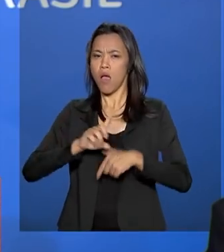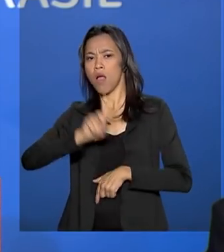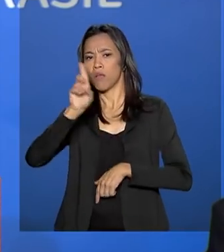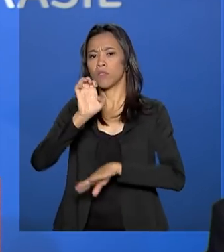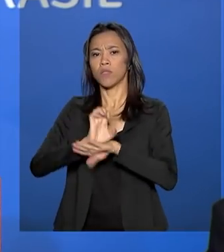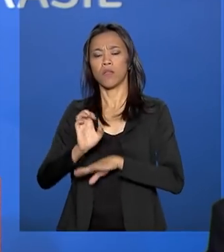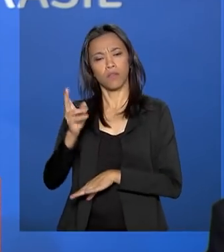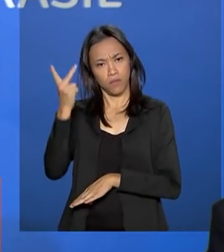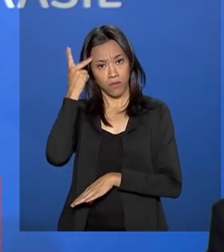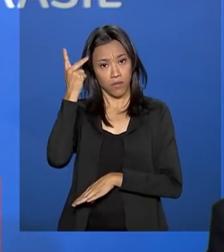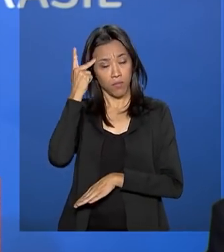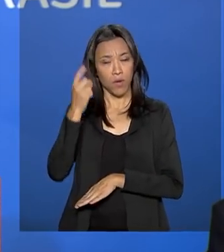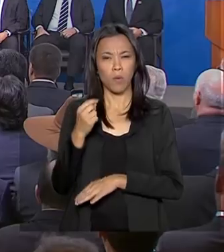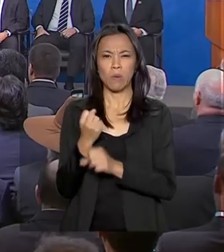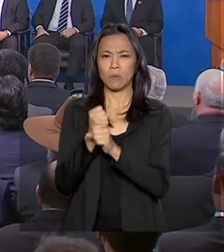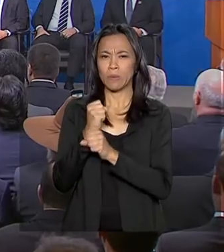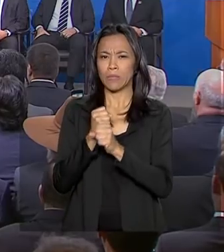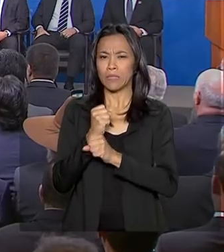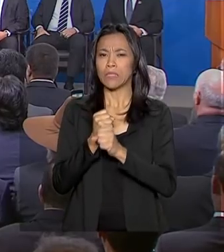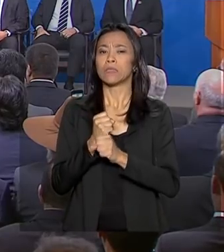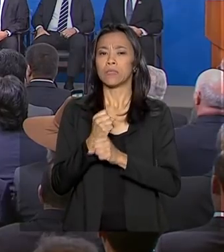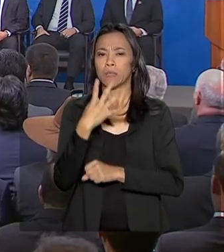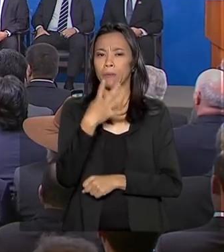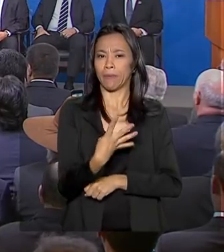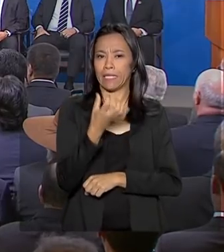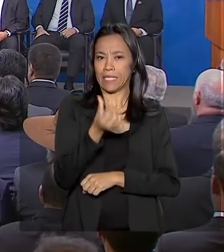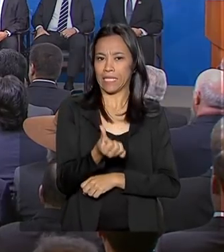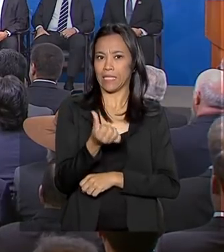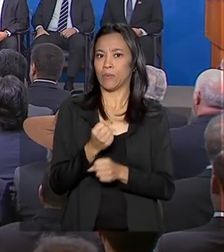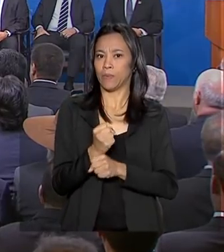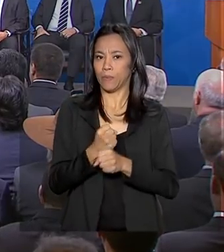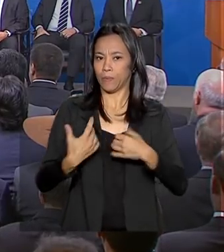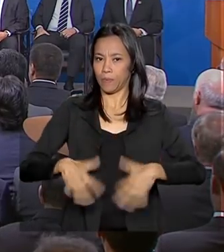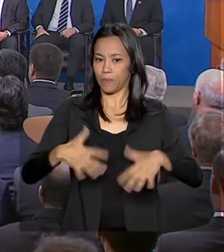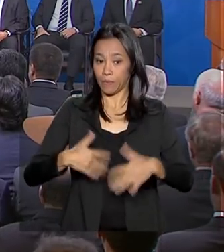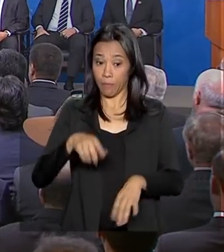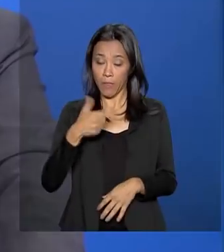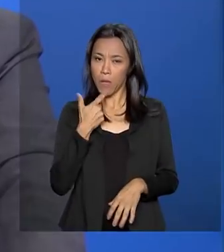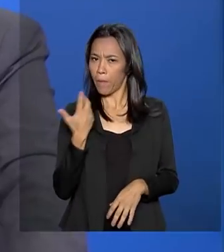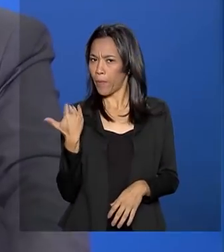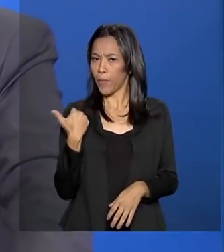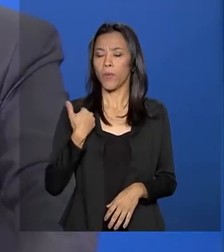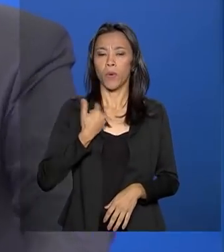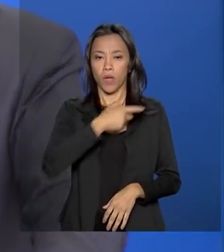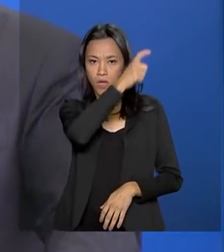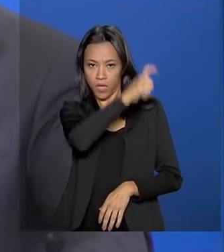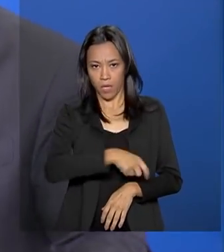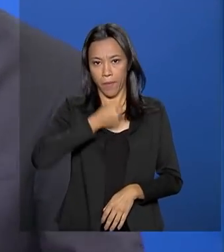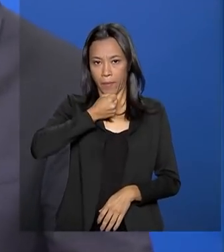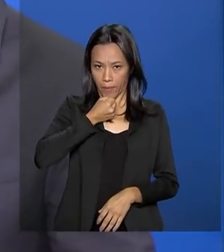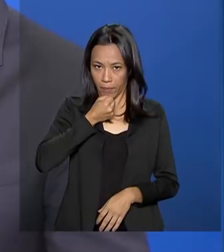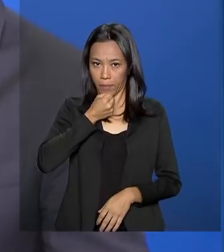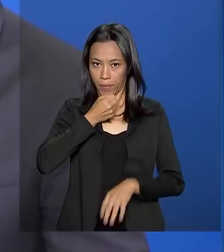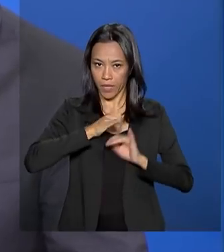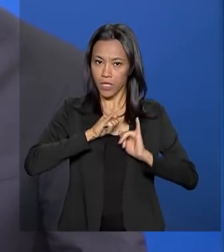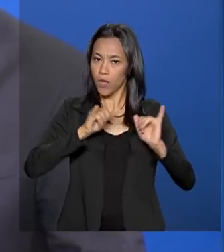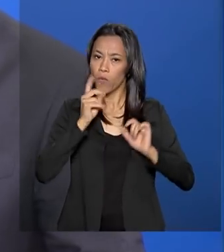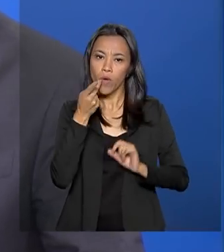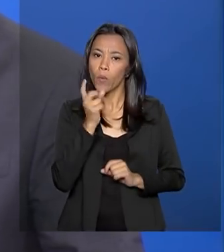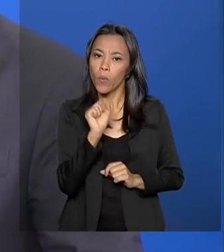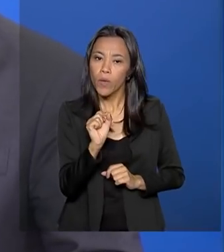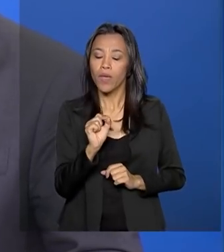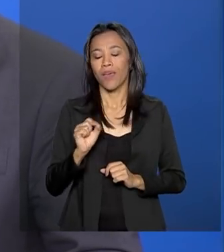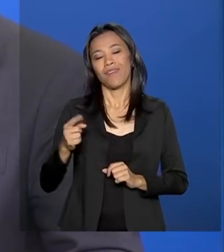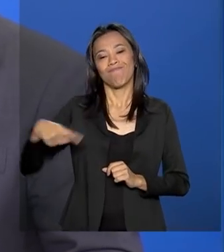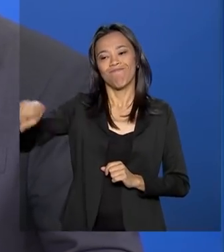estava no Exército há 46 anos. Em entrevista aos jornalistas agora há pouco, o ministro Ramos disse que a imprensa